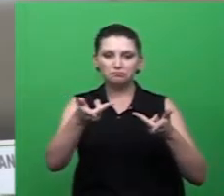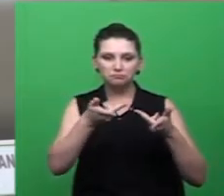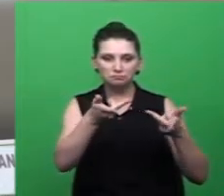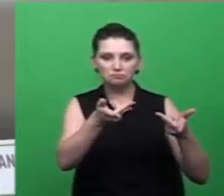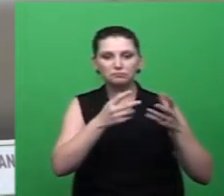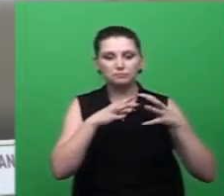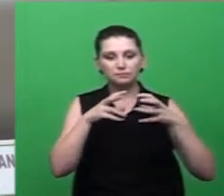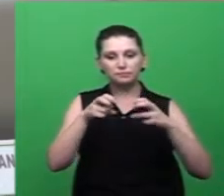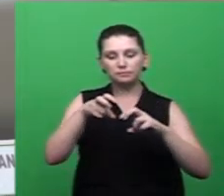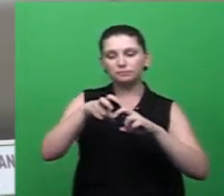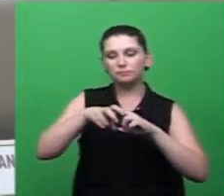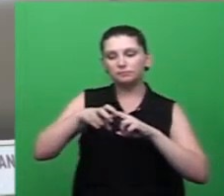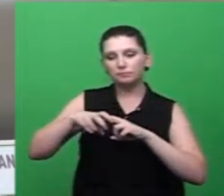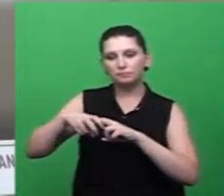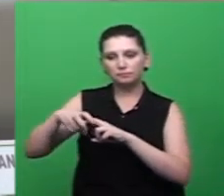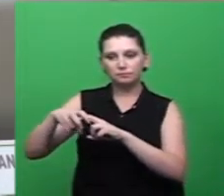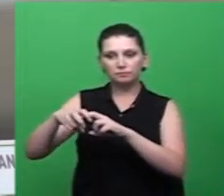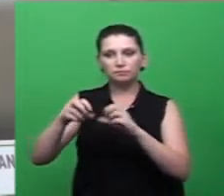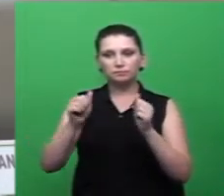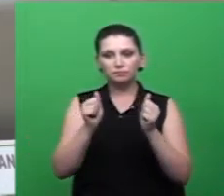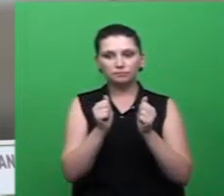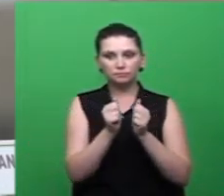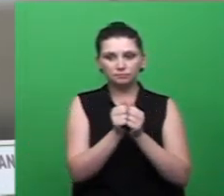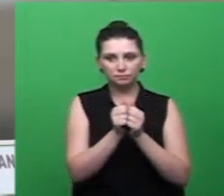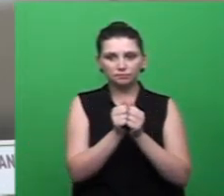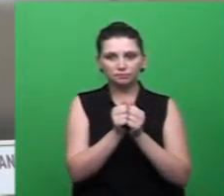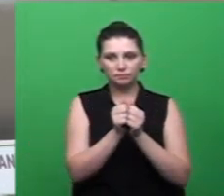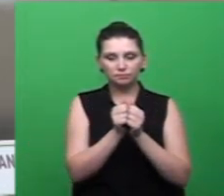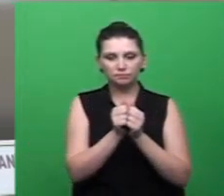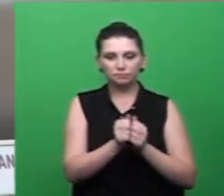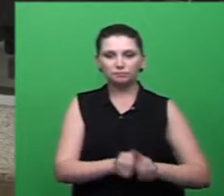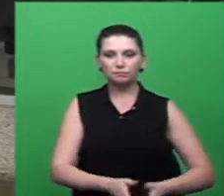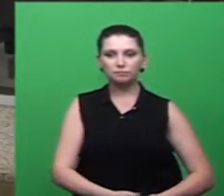adentre ao plenário e tome assento junto à mesa diretora.